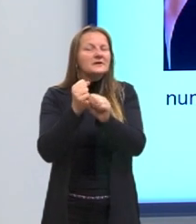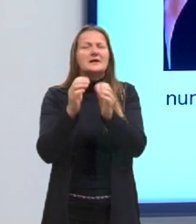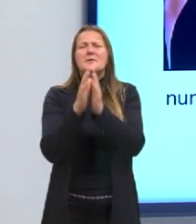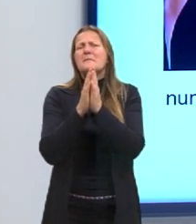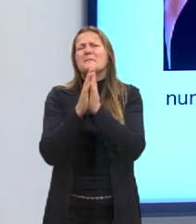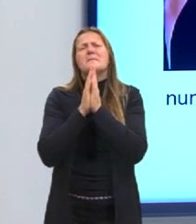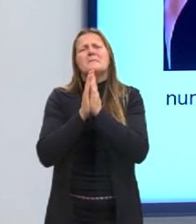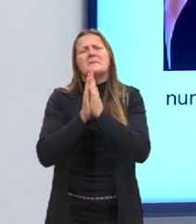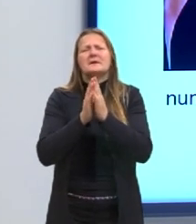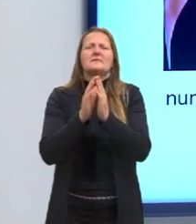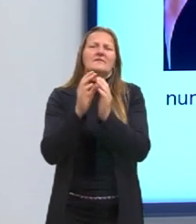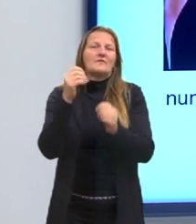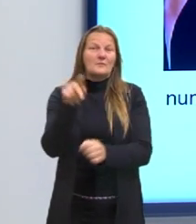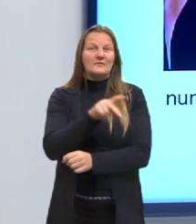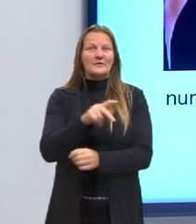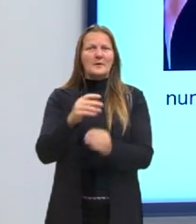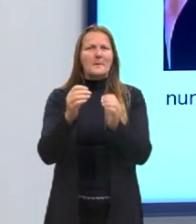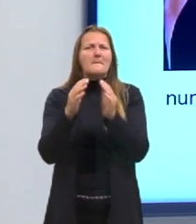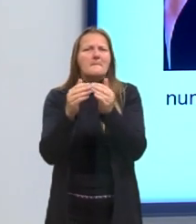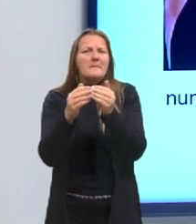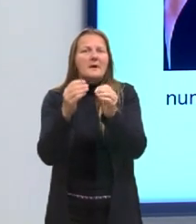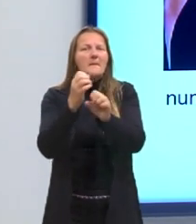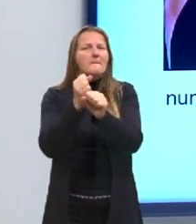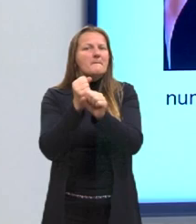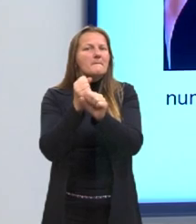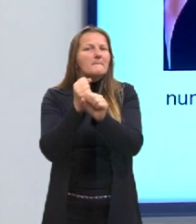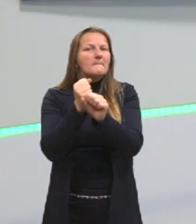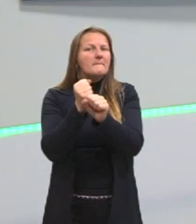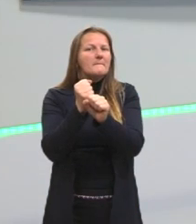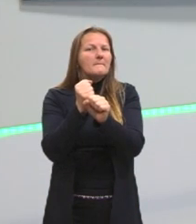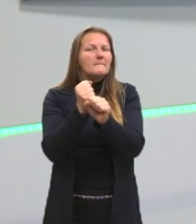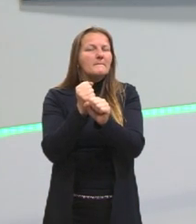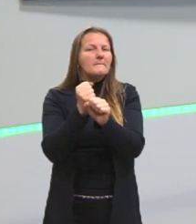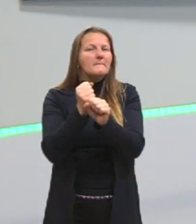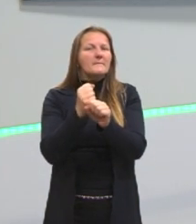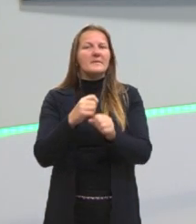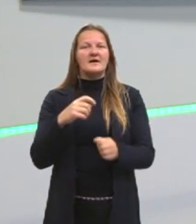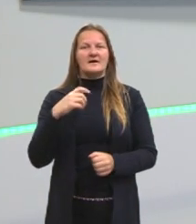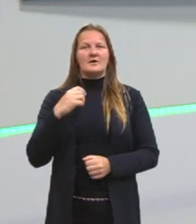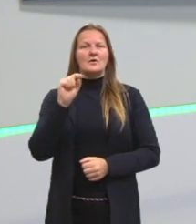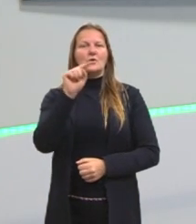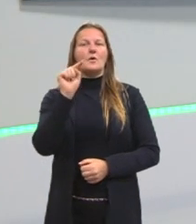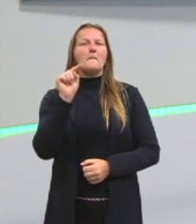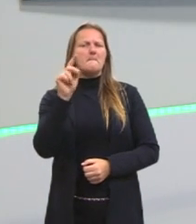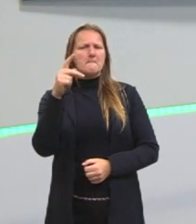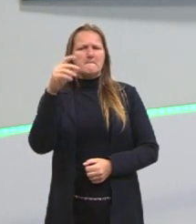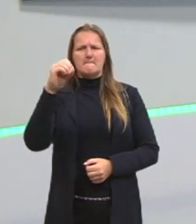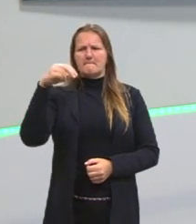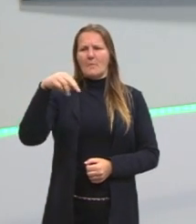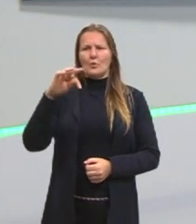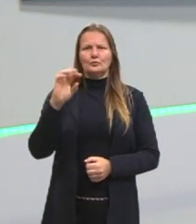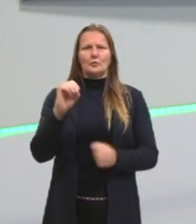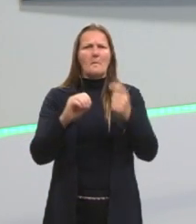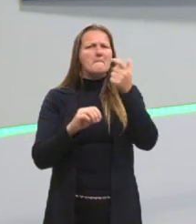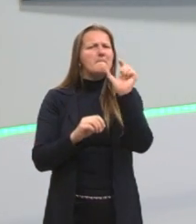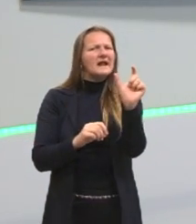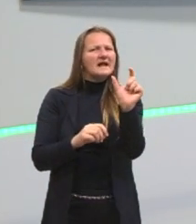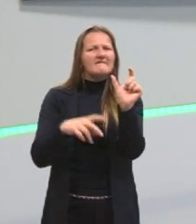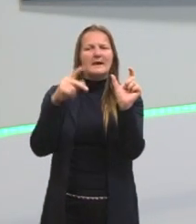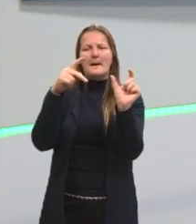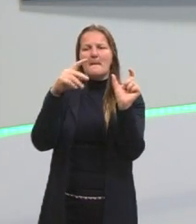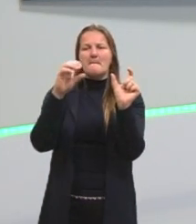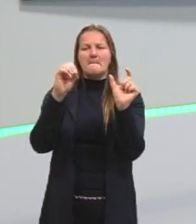profe, me dá um ponto. De que ponto estamos falando? Essa é a nossa questão. Essa é a nossa primeira questão